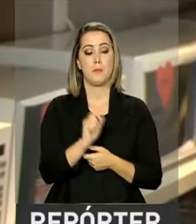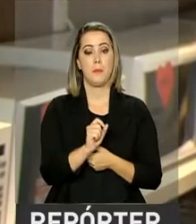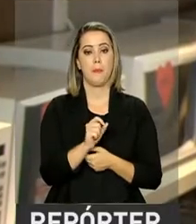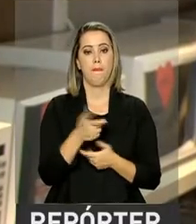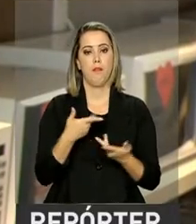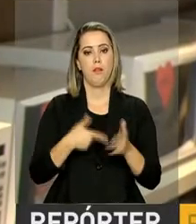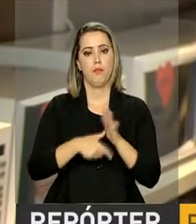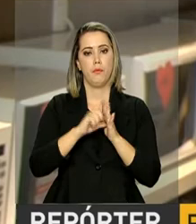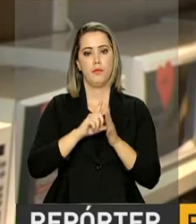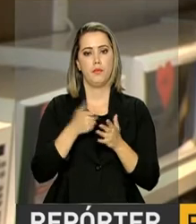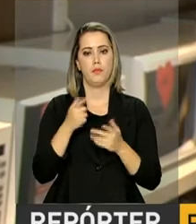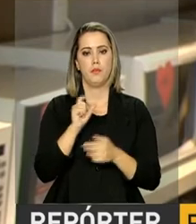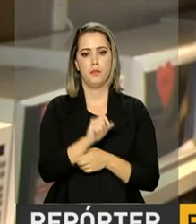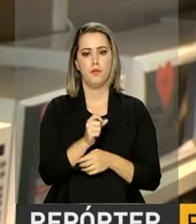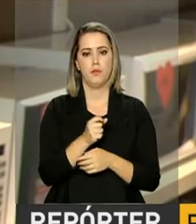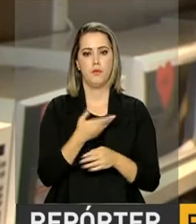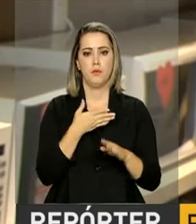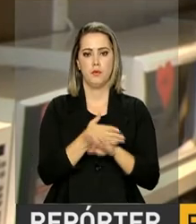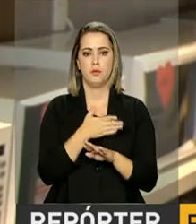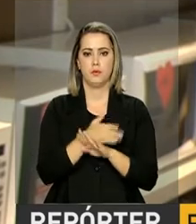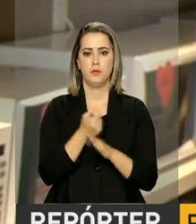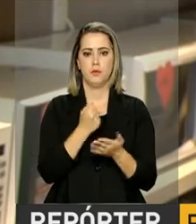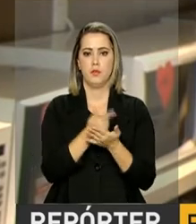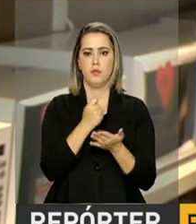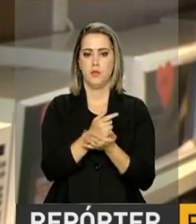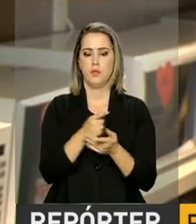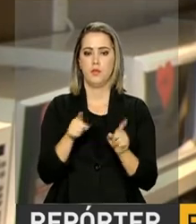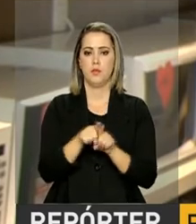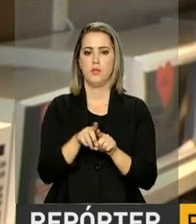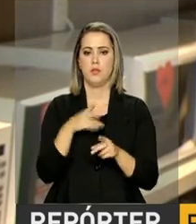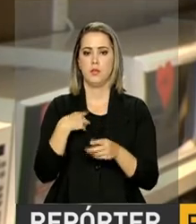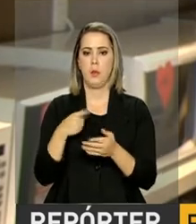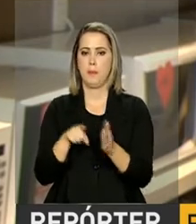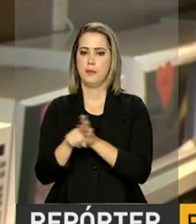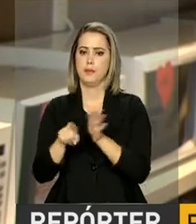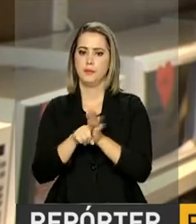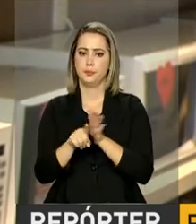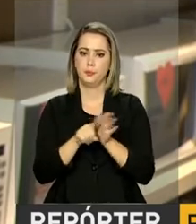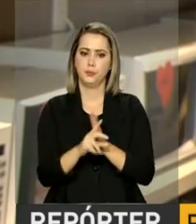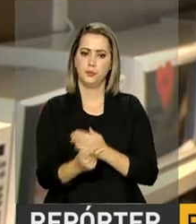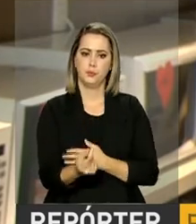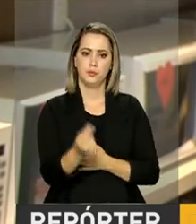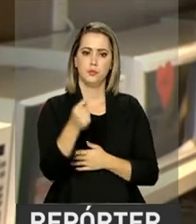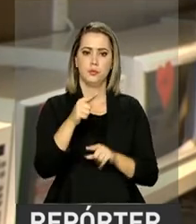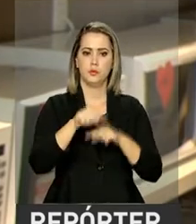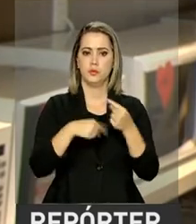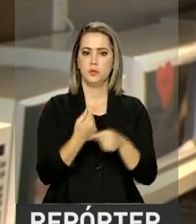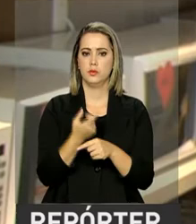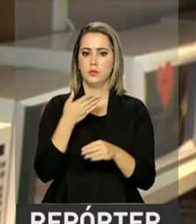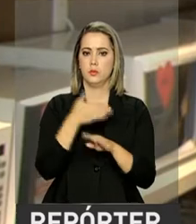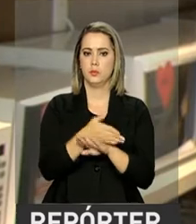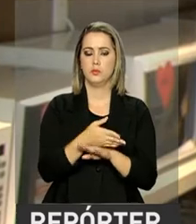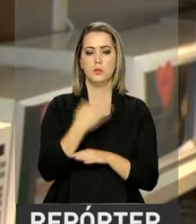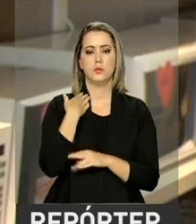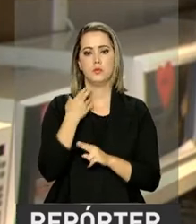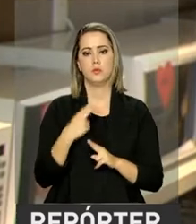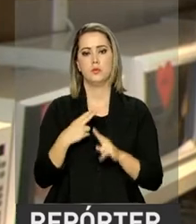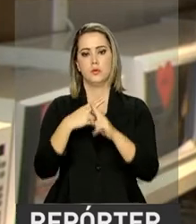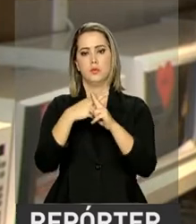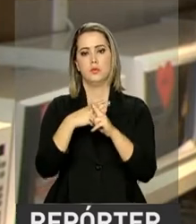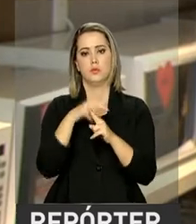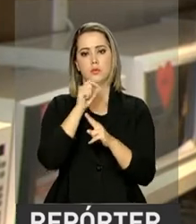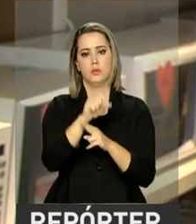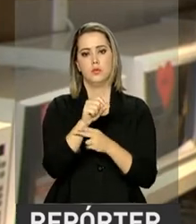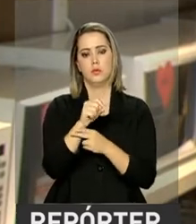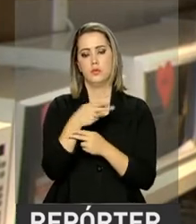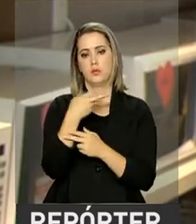pesquisa. Até antes mesmo de eles comprarem, eles vêm e fazem a pesquisa. Depois disso, eles vão sim no banco, comentam com a gente, vão